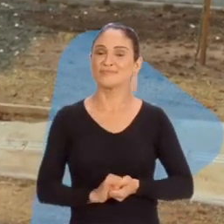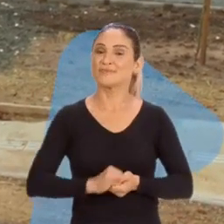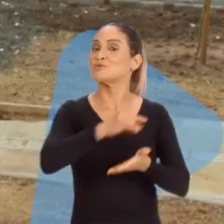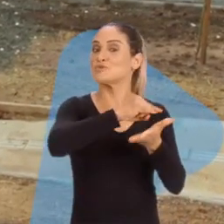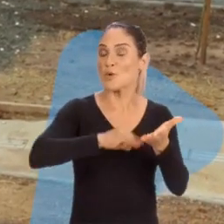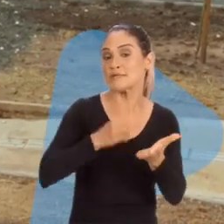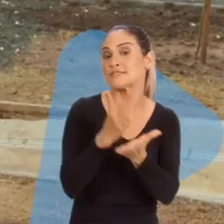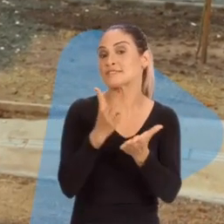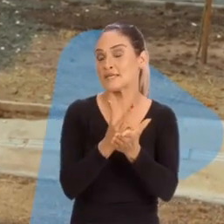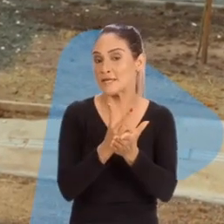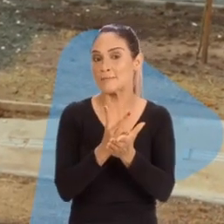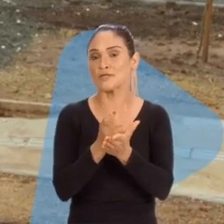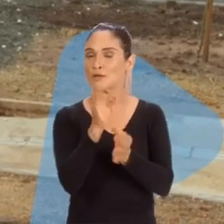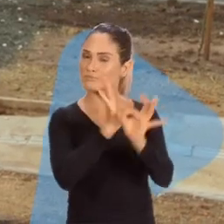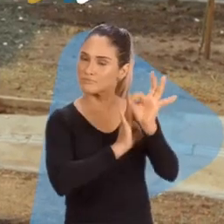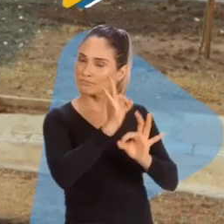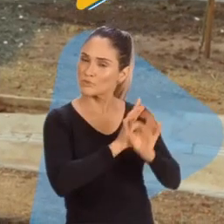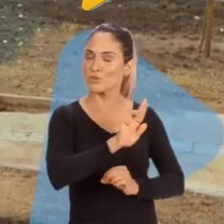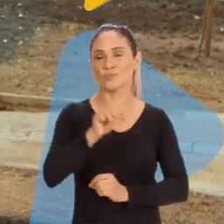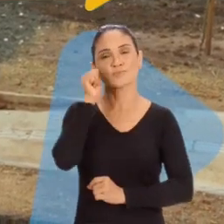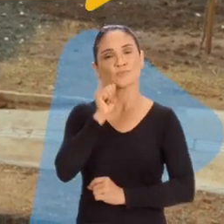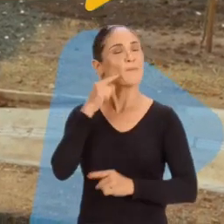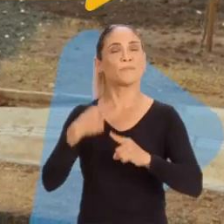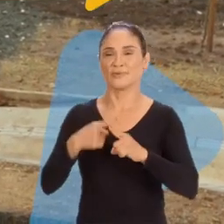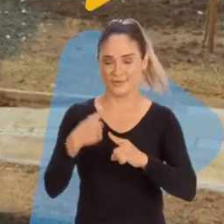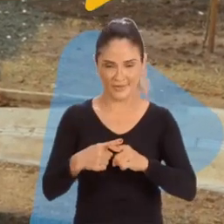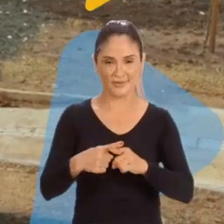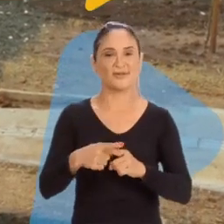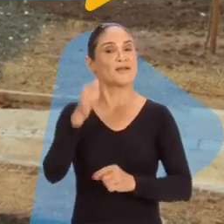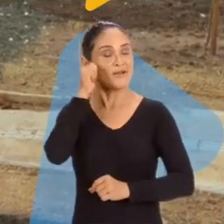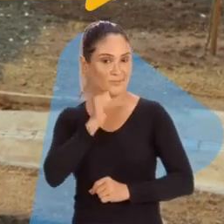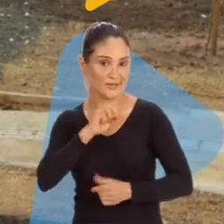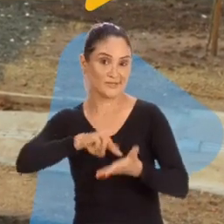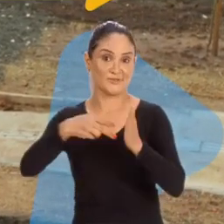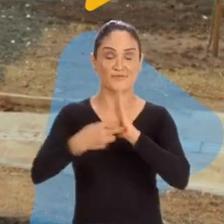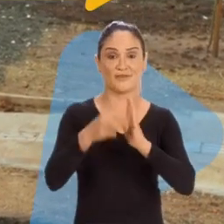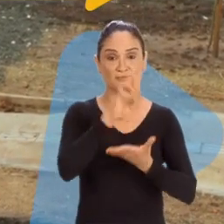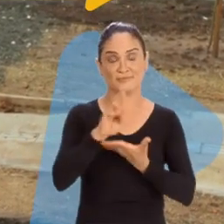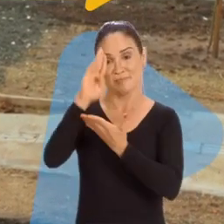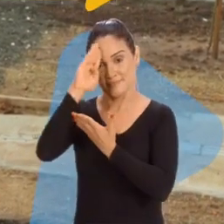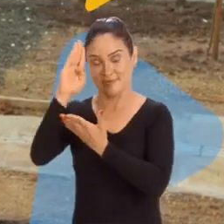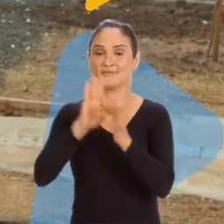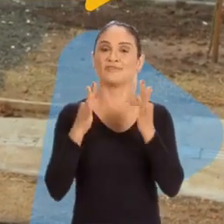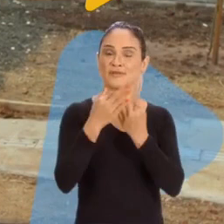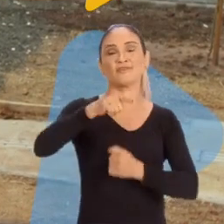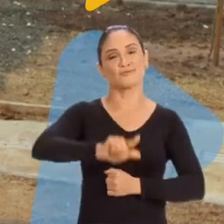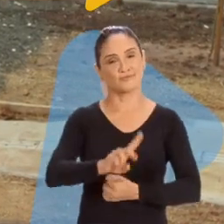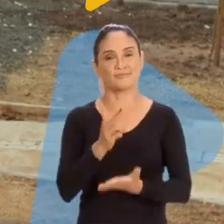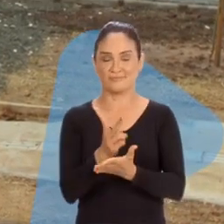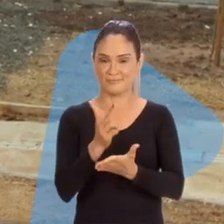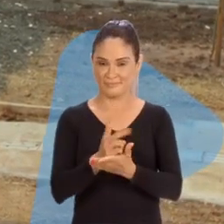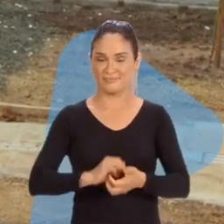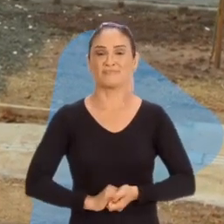Esses documentos sempre foram entregues em nome das mulheres. Por quê? Porque a mulher é a viga-mestra da família e assim vai continuar